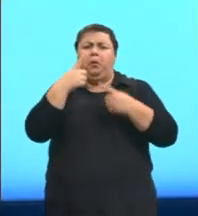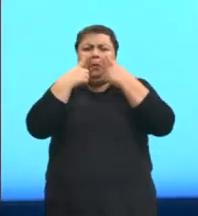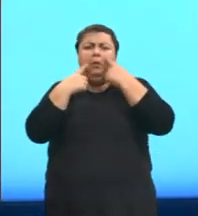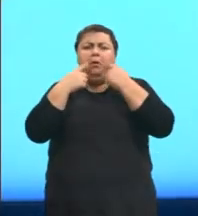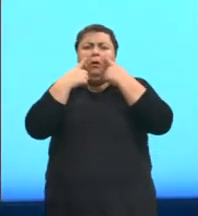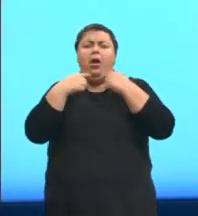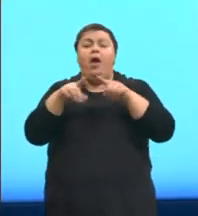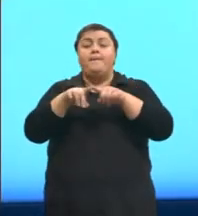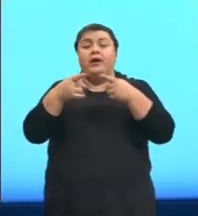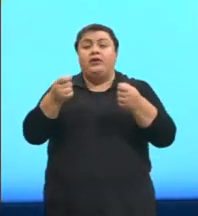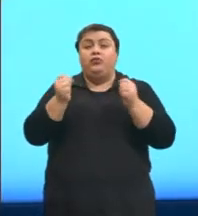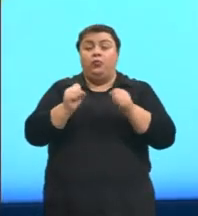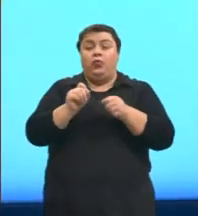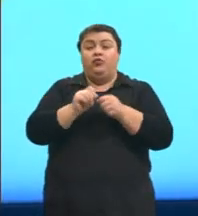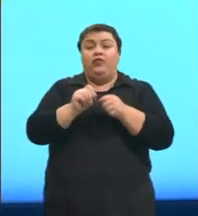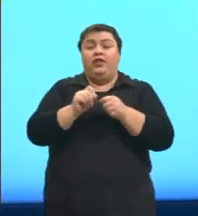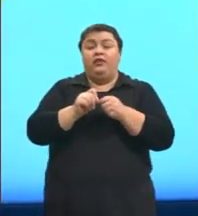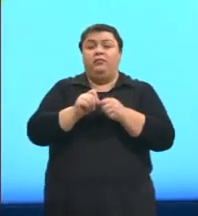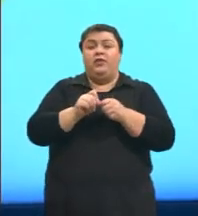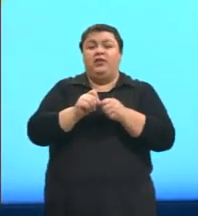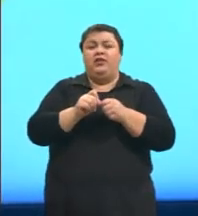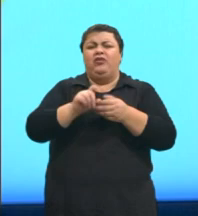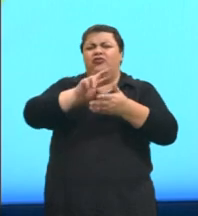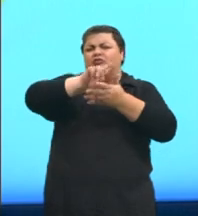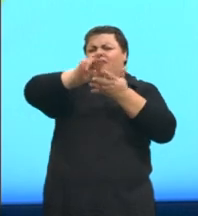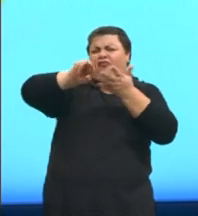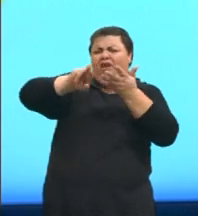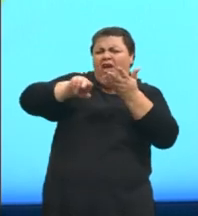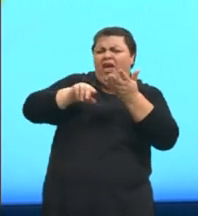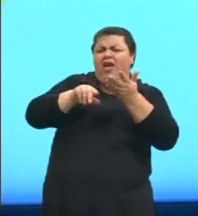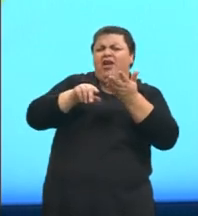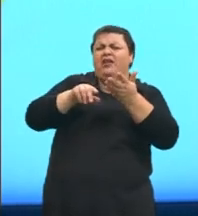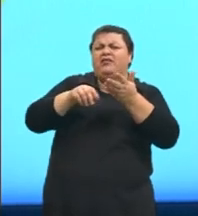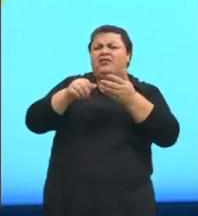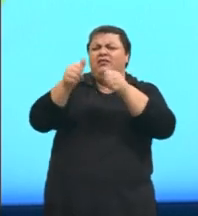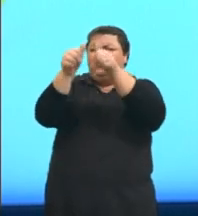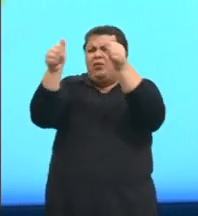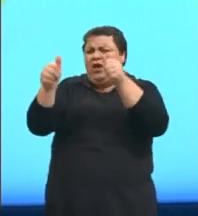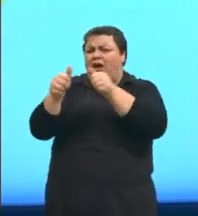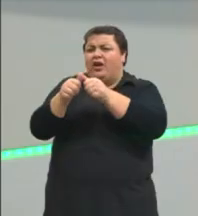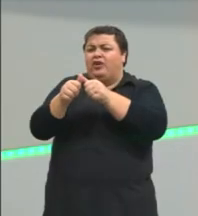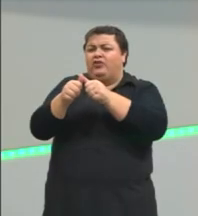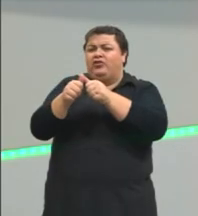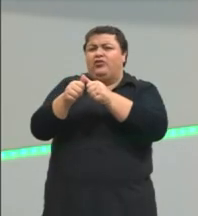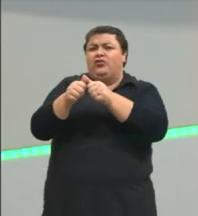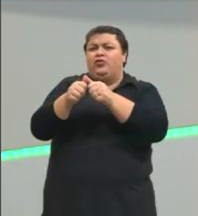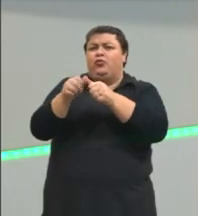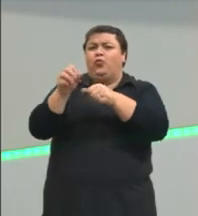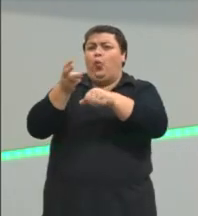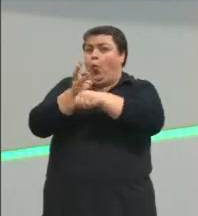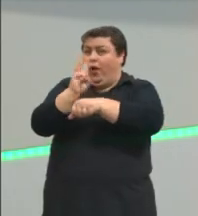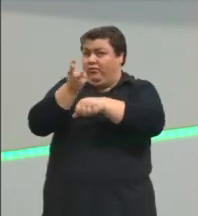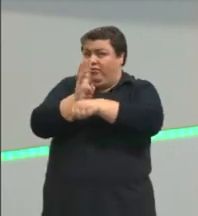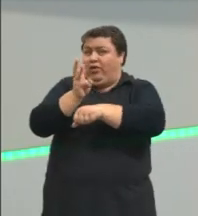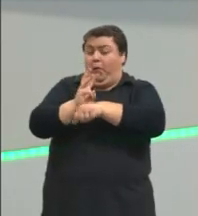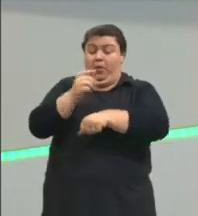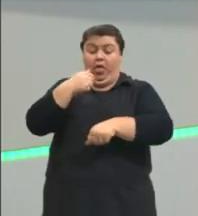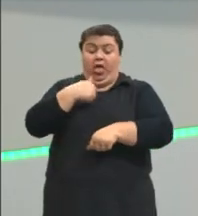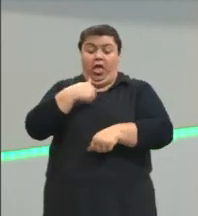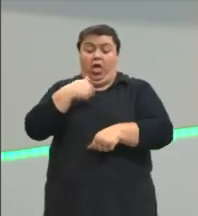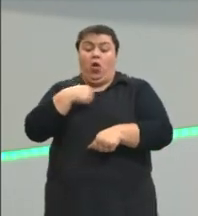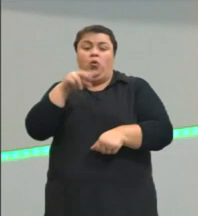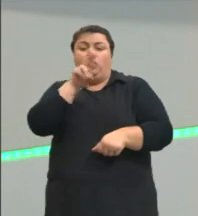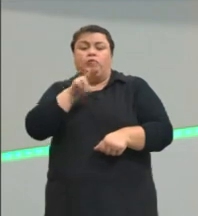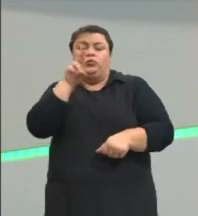das figurinhas do WhatsApp. Eu não sei vocês. Eu uso muito. Eu uso assim,